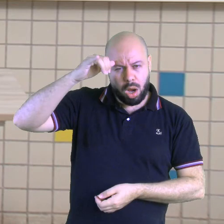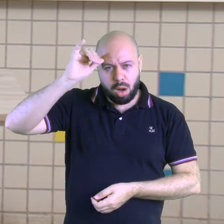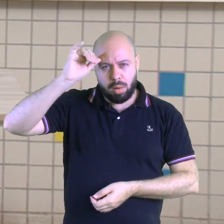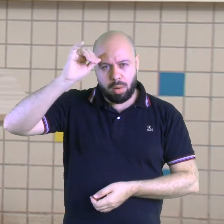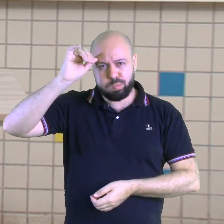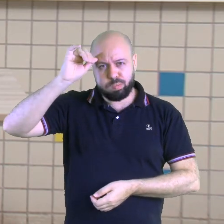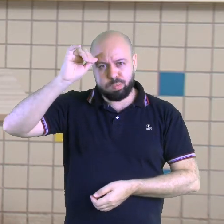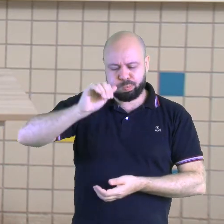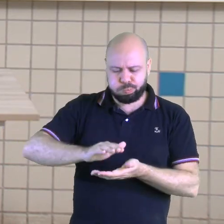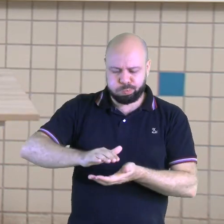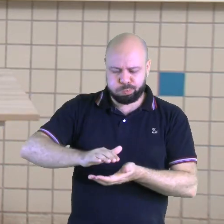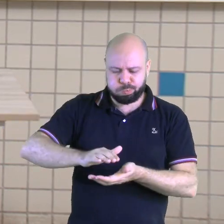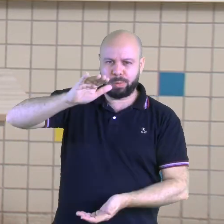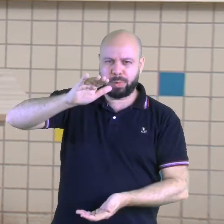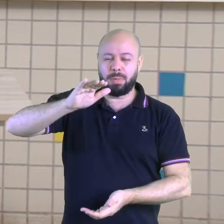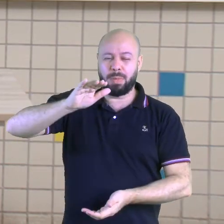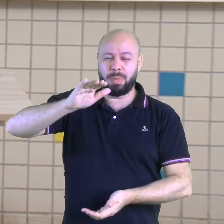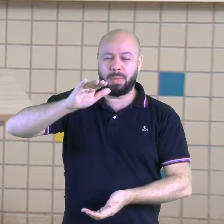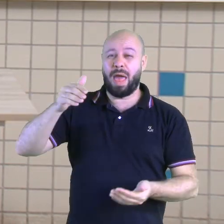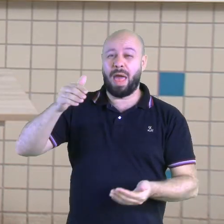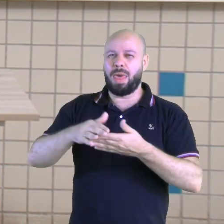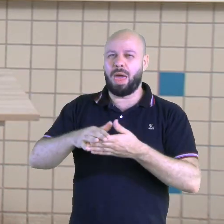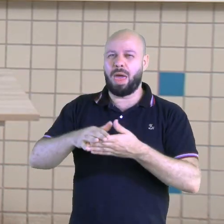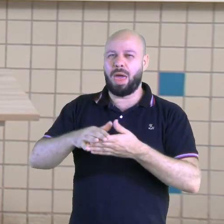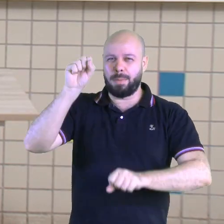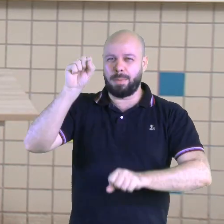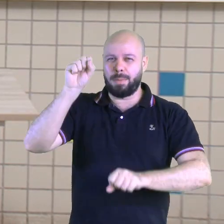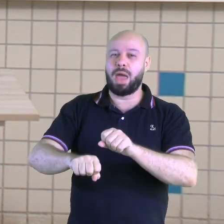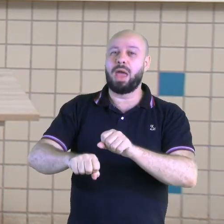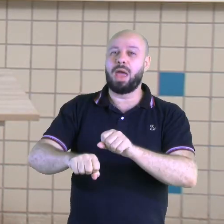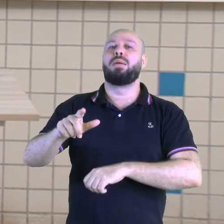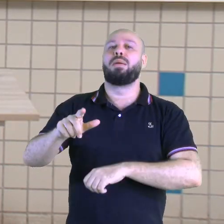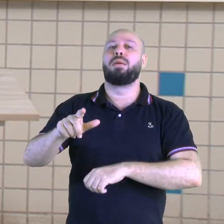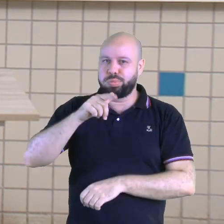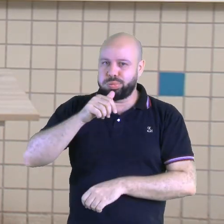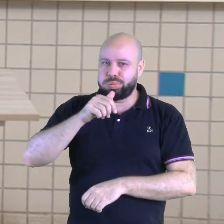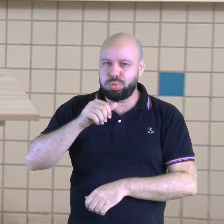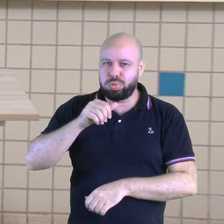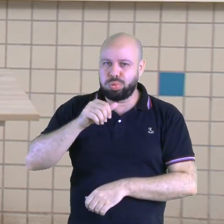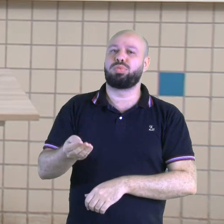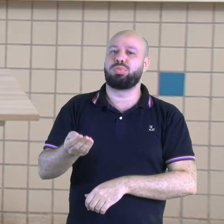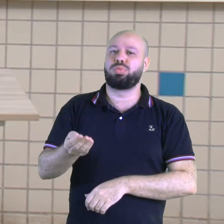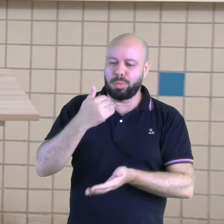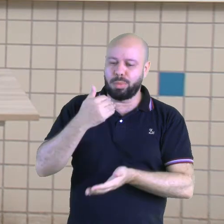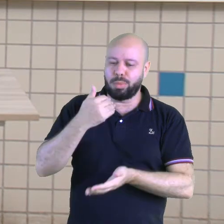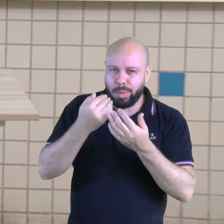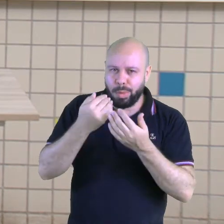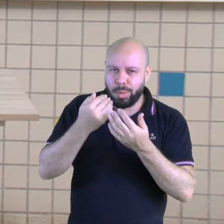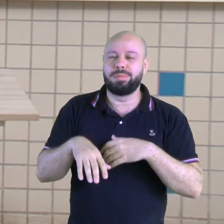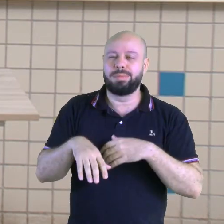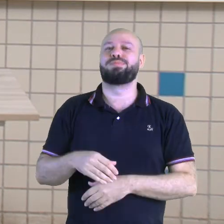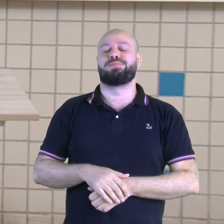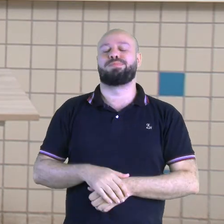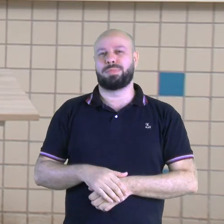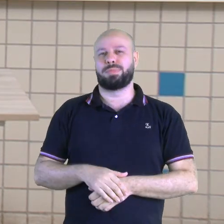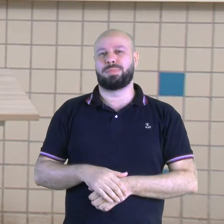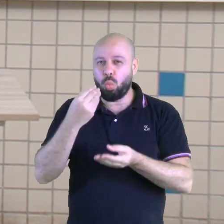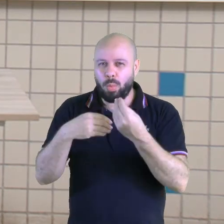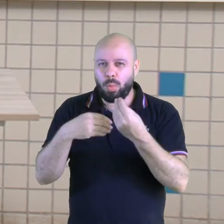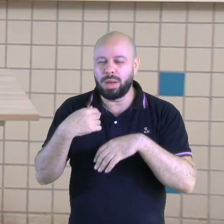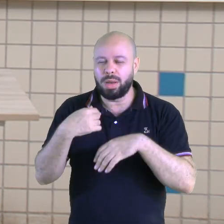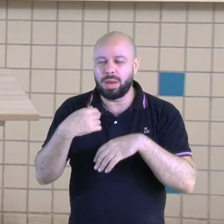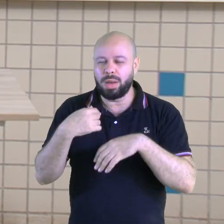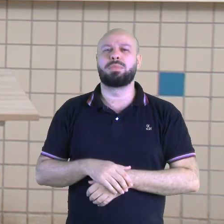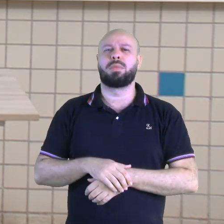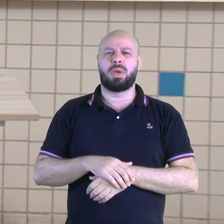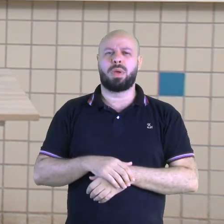ponto de corte, ele já bebeu muita água. Já foi usado muita água na sua alimentação, né? Para lá vale o ambiente